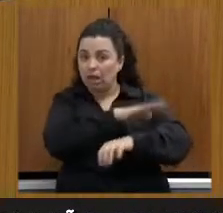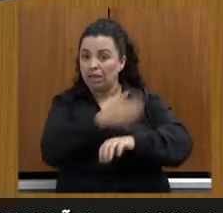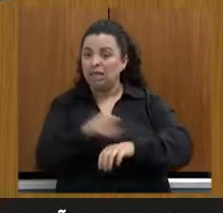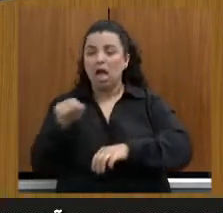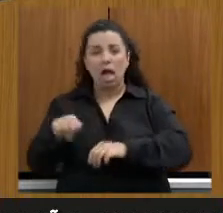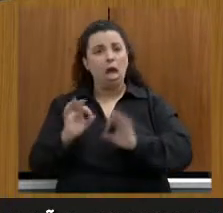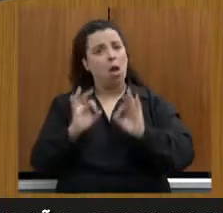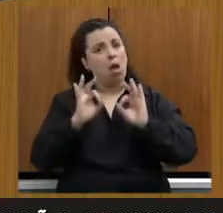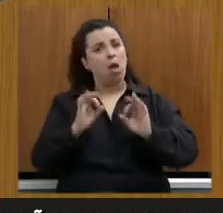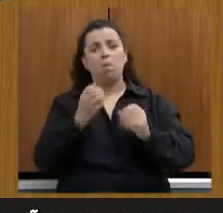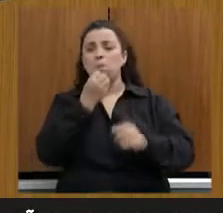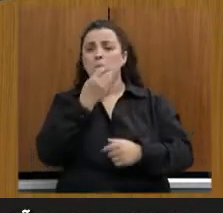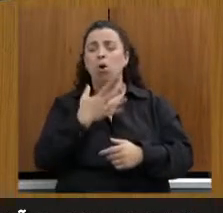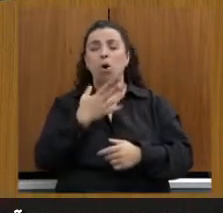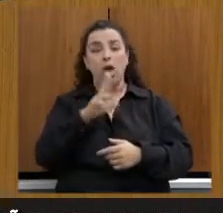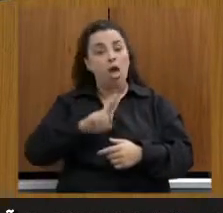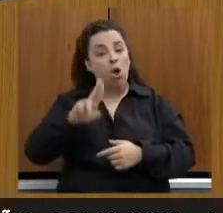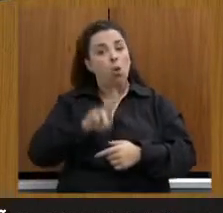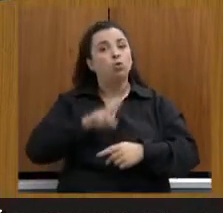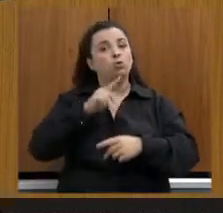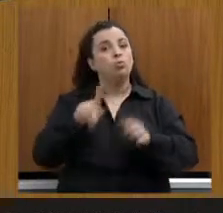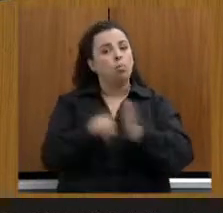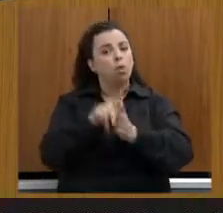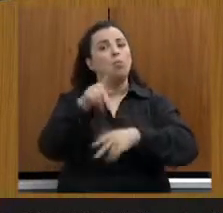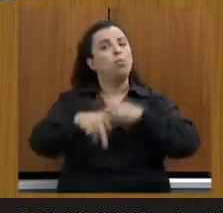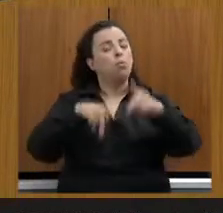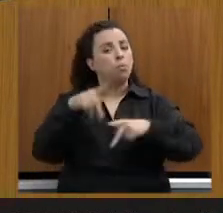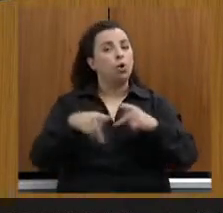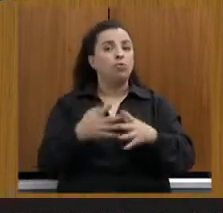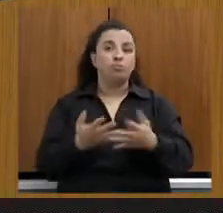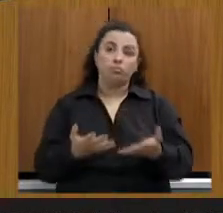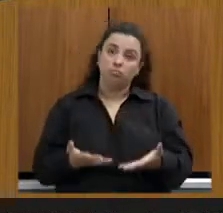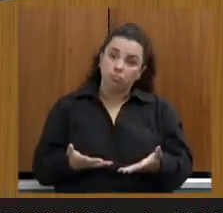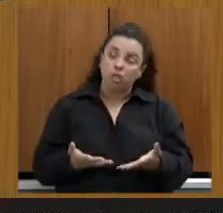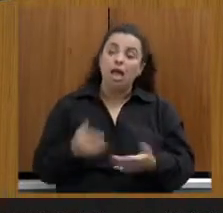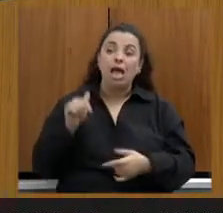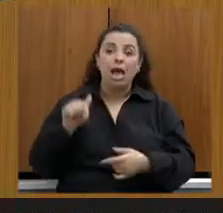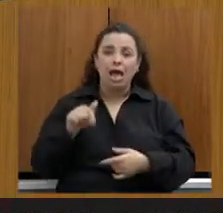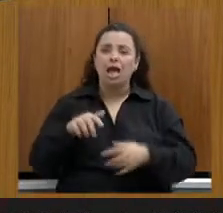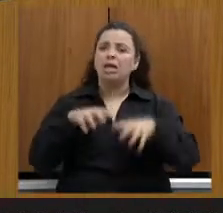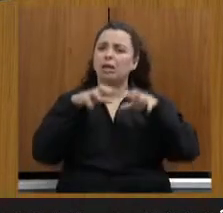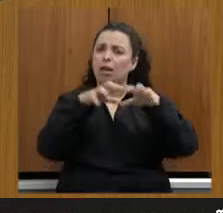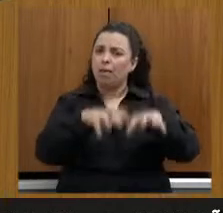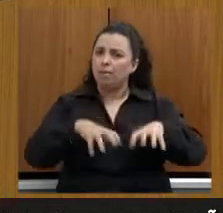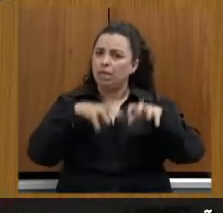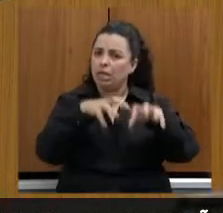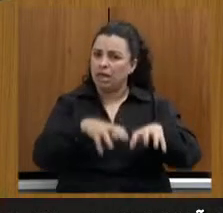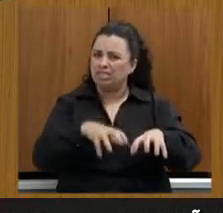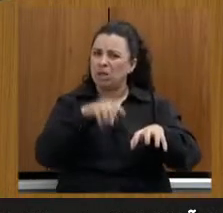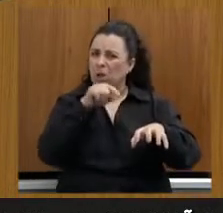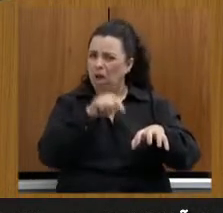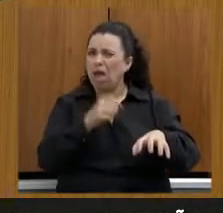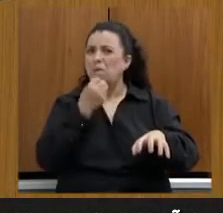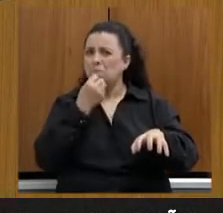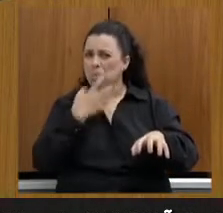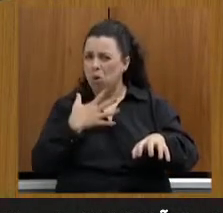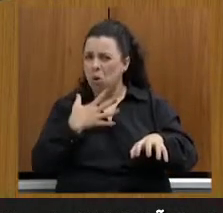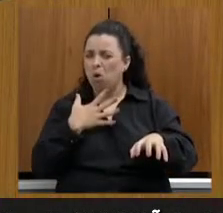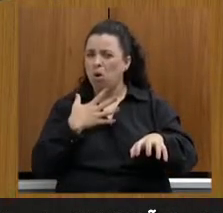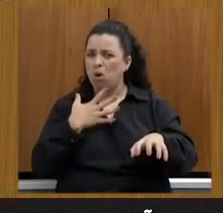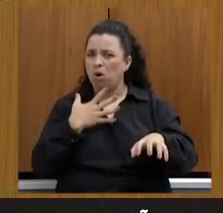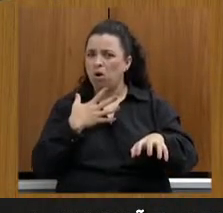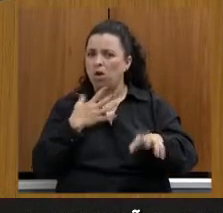observar o fato de que a mineração será mineração, atividade de utilidade pública, por previsão legal.